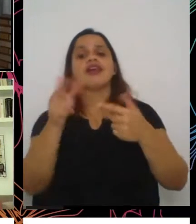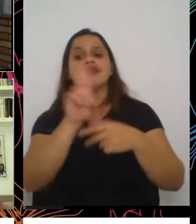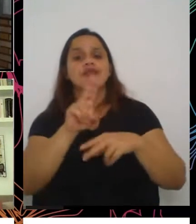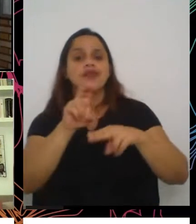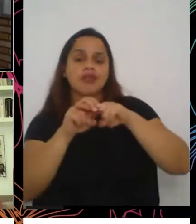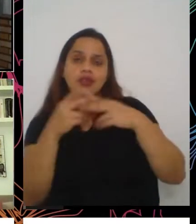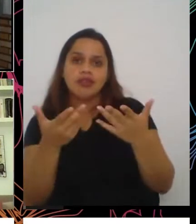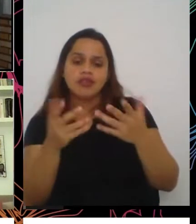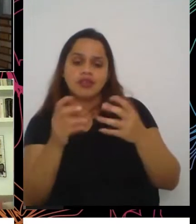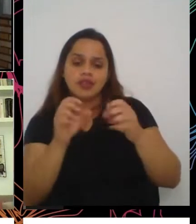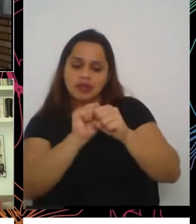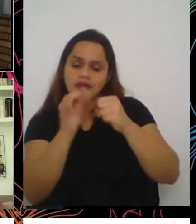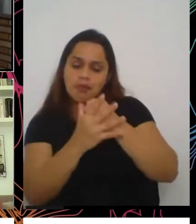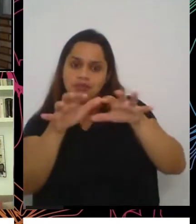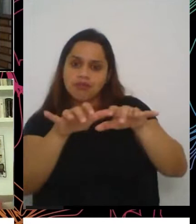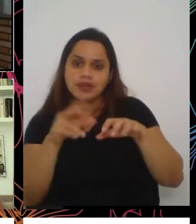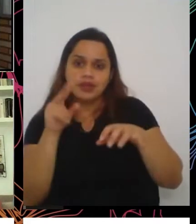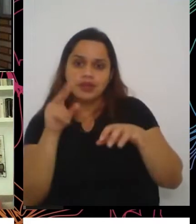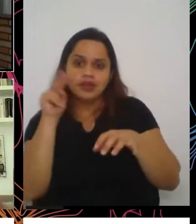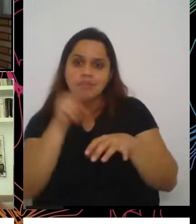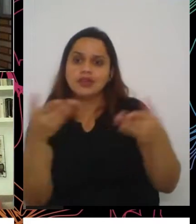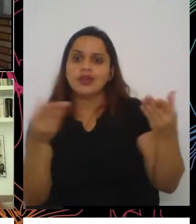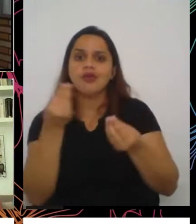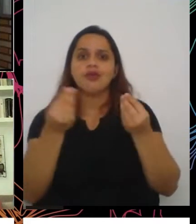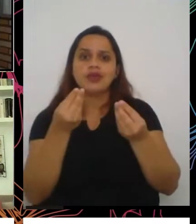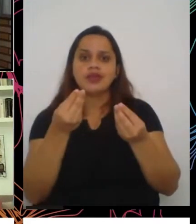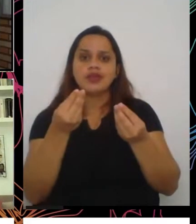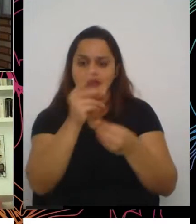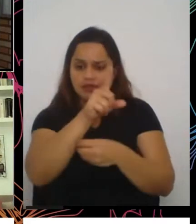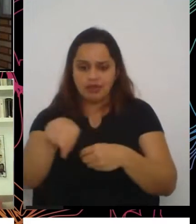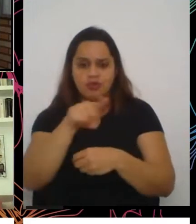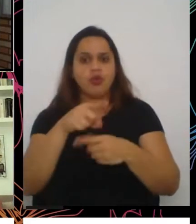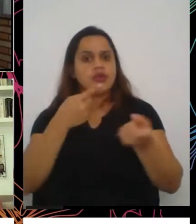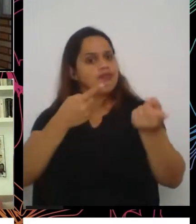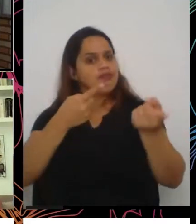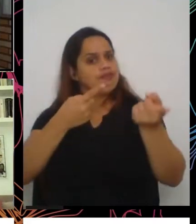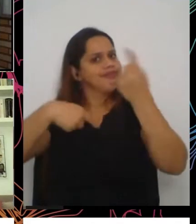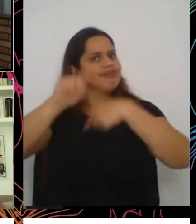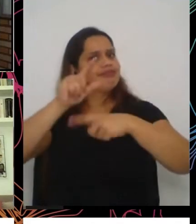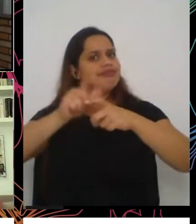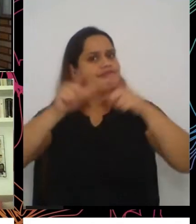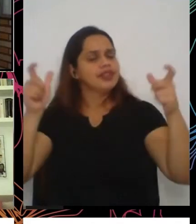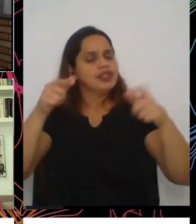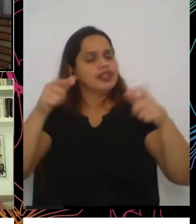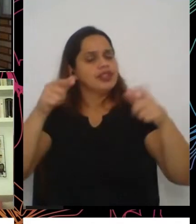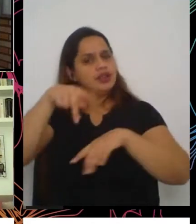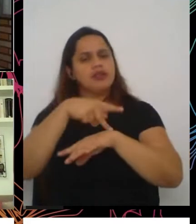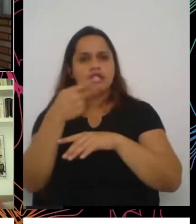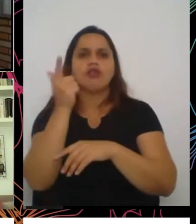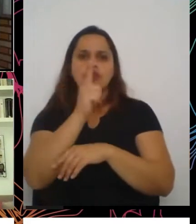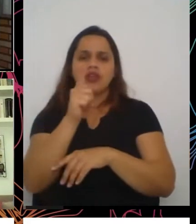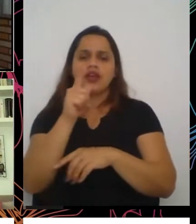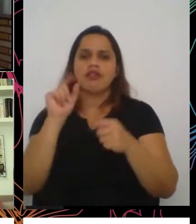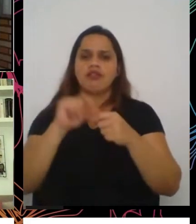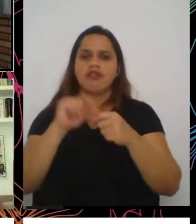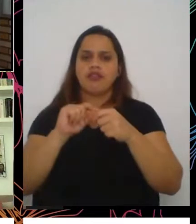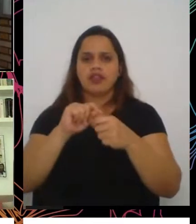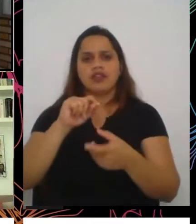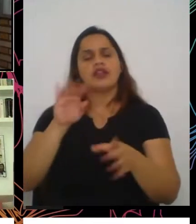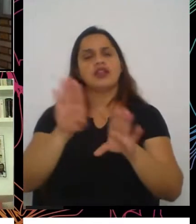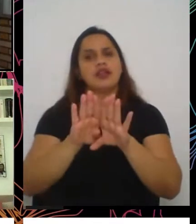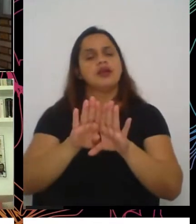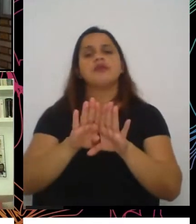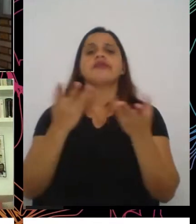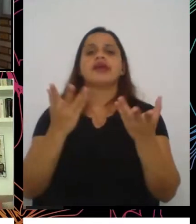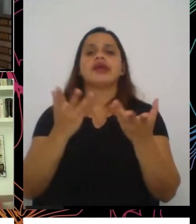era que essa questão se potencializasse aqui no nosso país. Você pode fazer um apanhado aí, inclusive do cenário internacional?